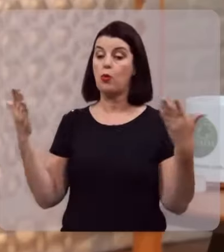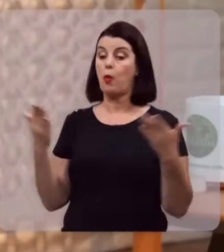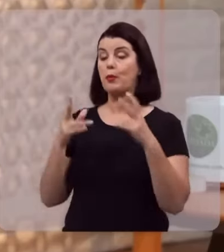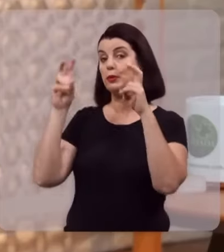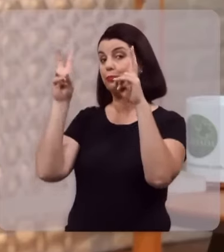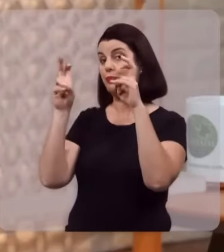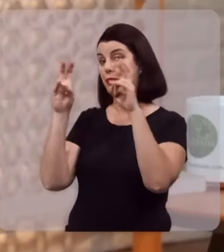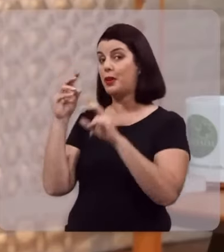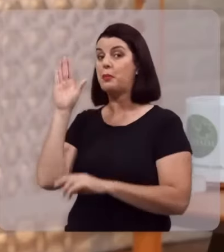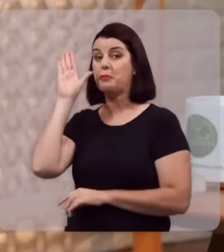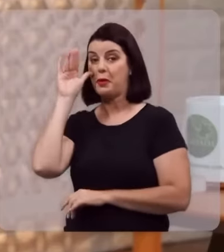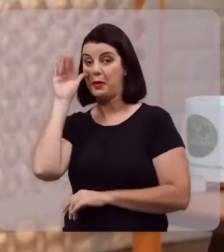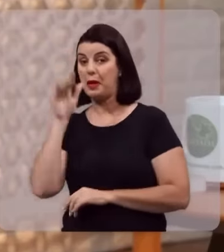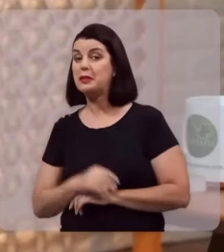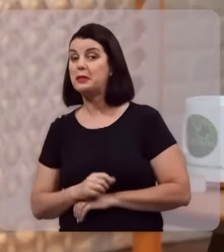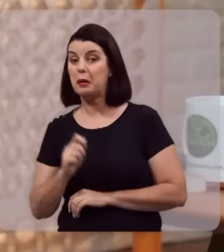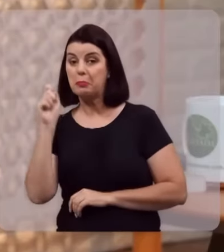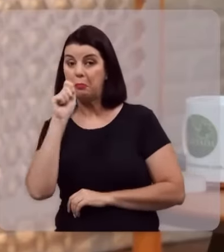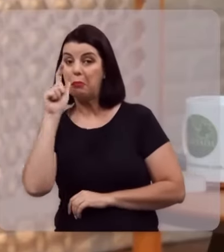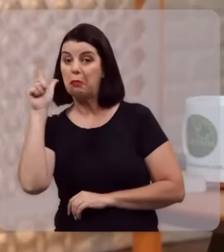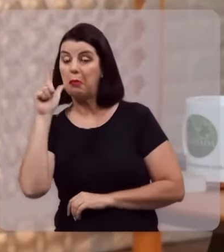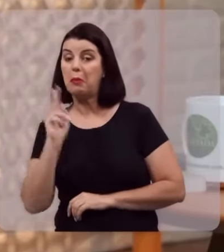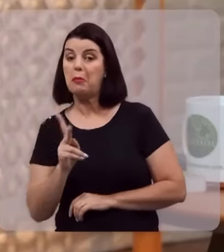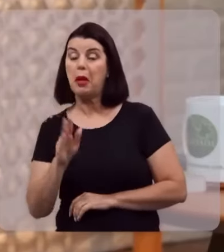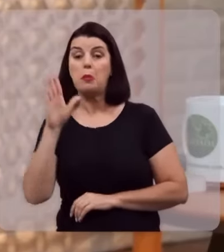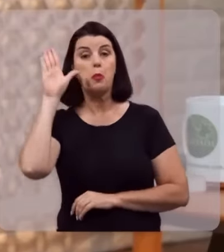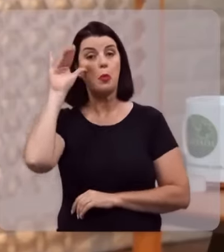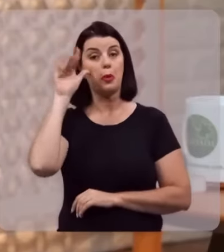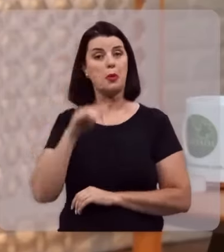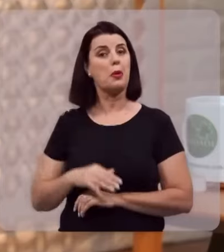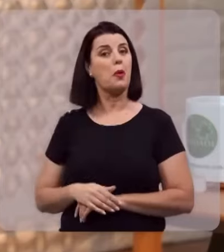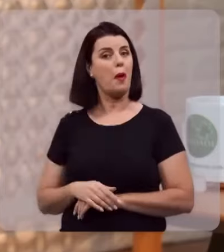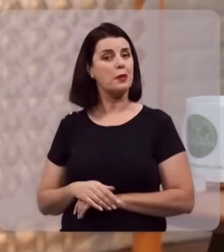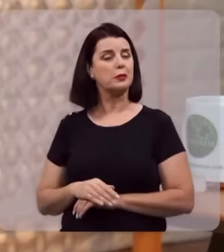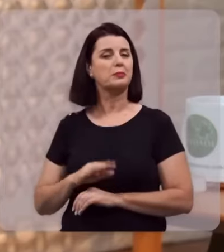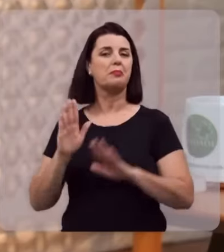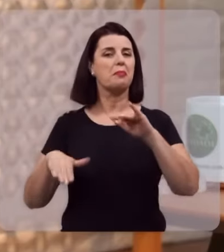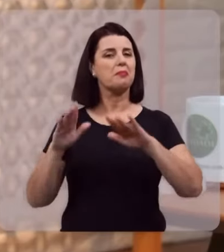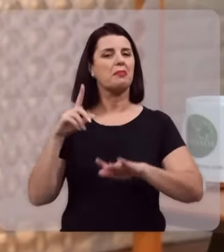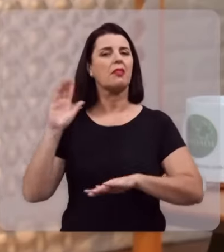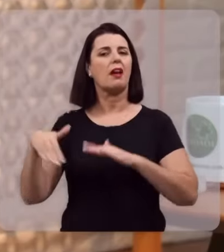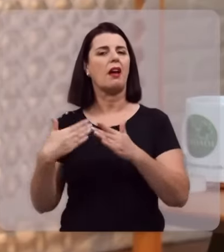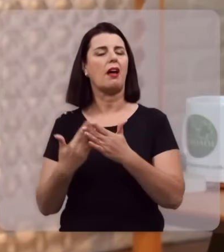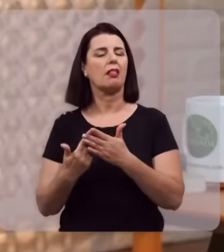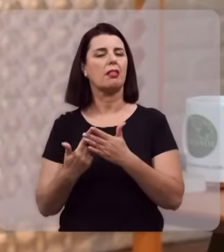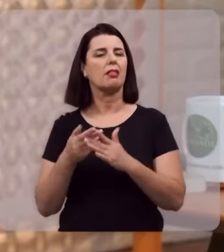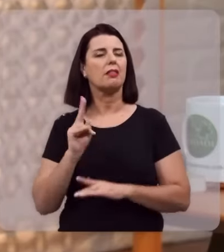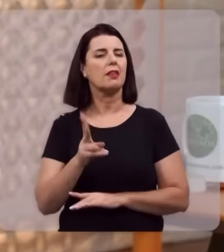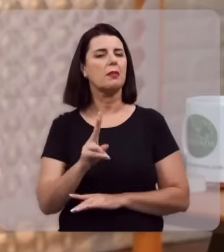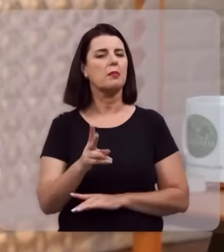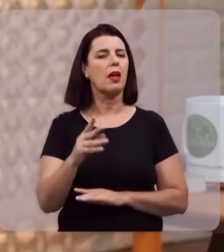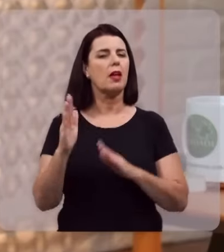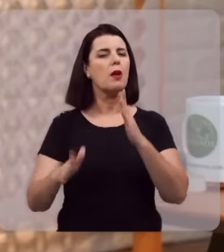Hoje é um assunto muito interessante que desperta muita curiosidade, né? E às vezes até mesmo